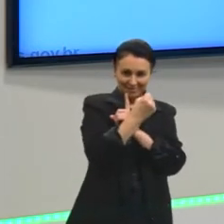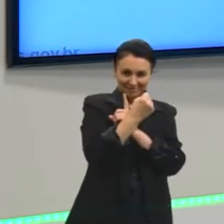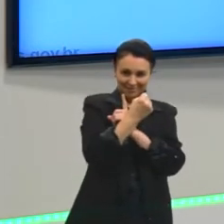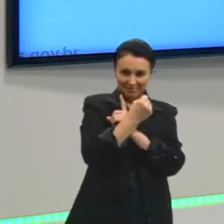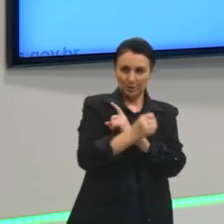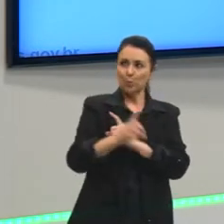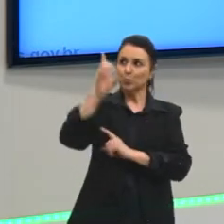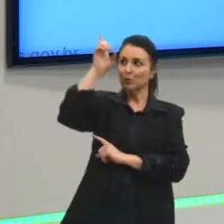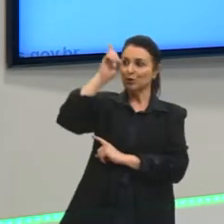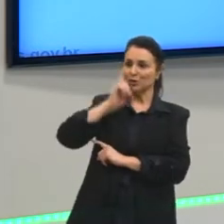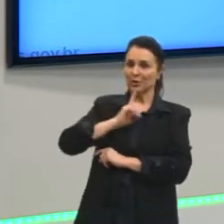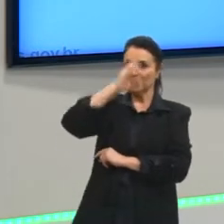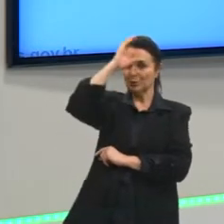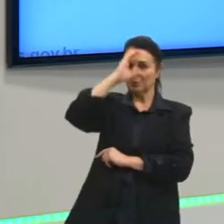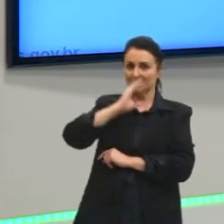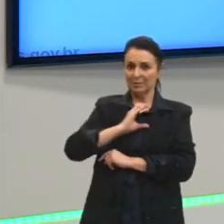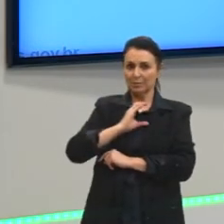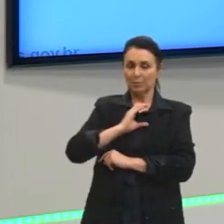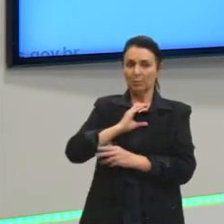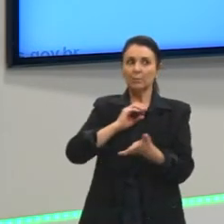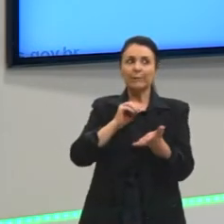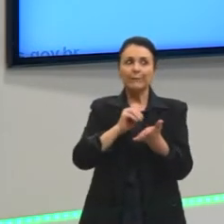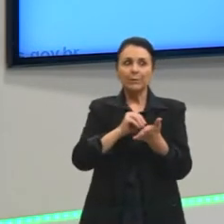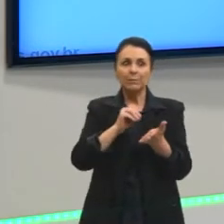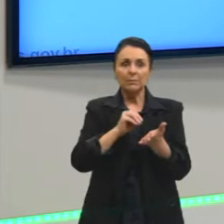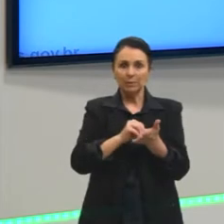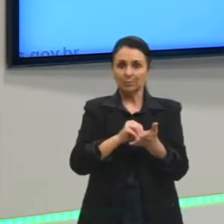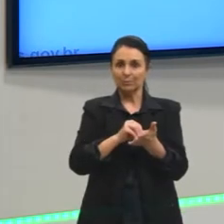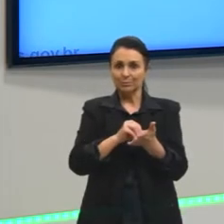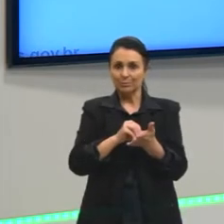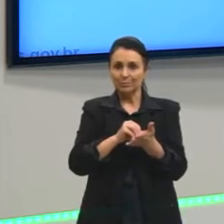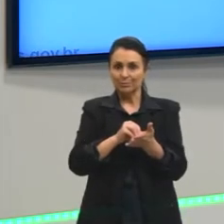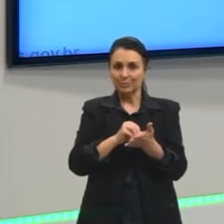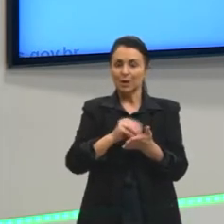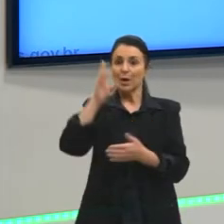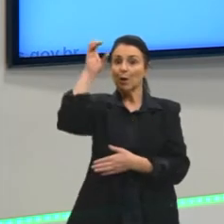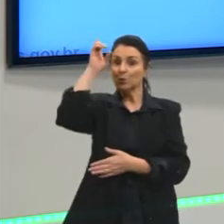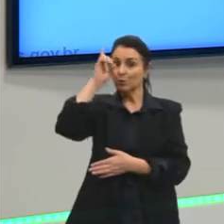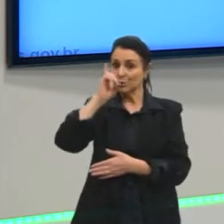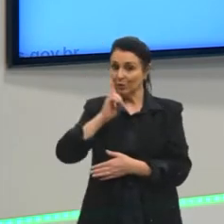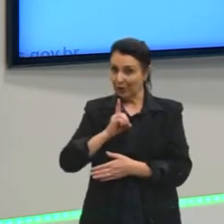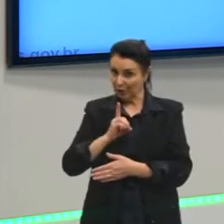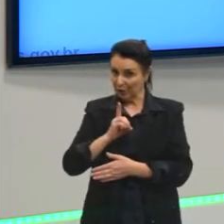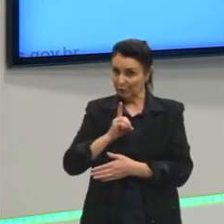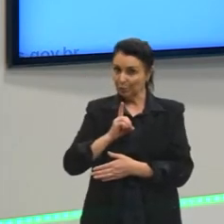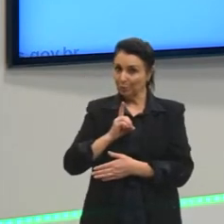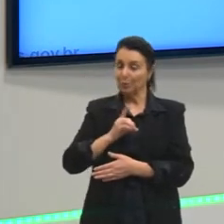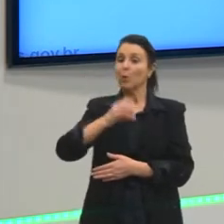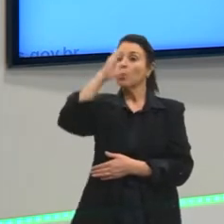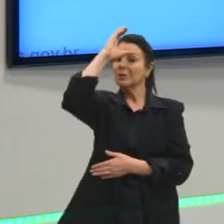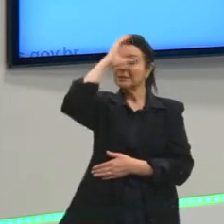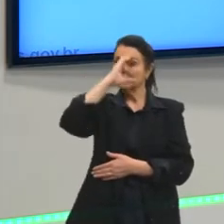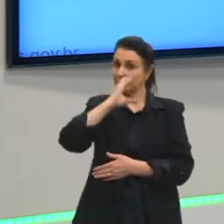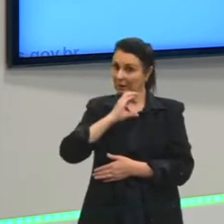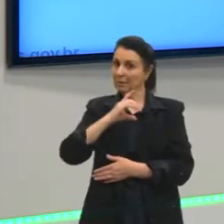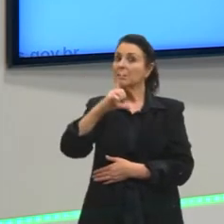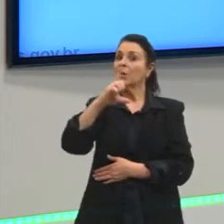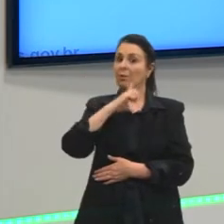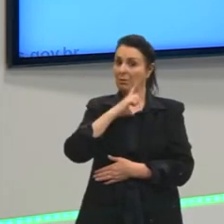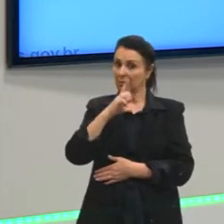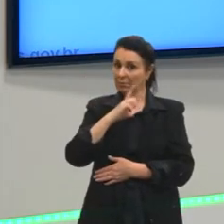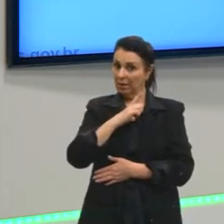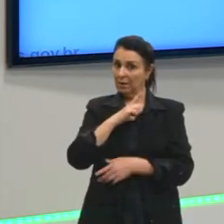cidadão que não é ofertado a esse cidadão. é um direito que ele tem que ainda não é de